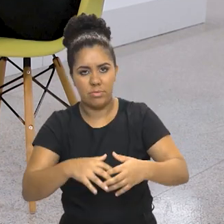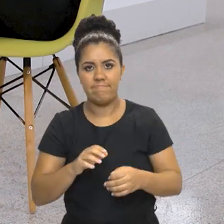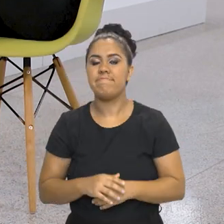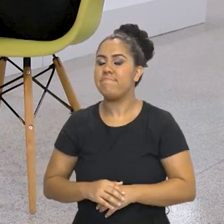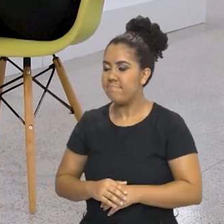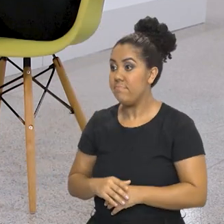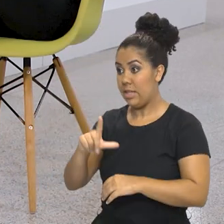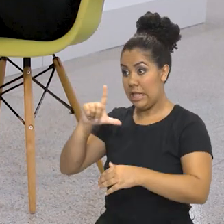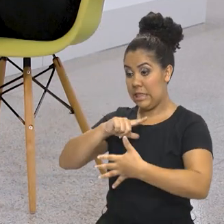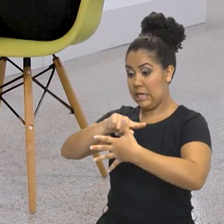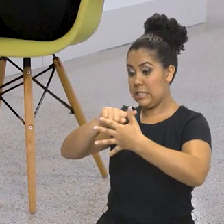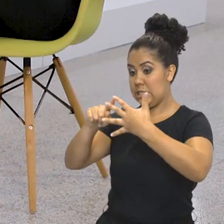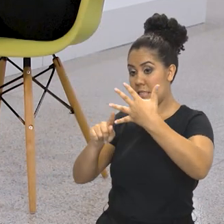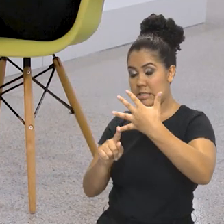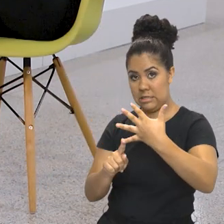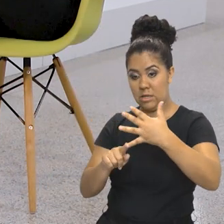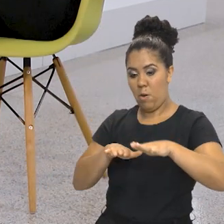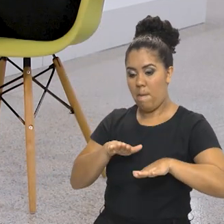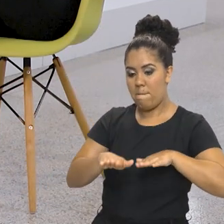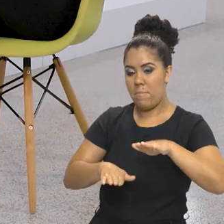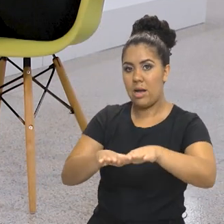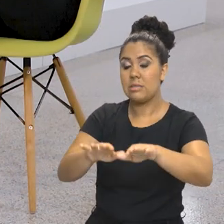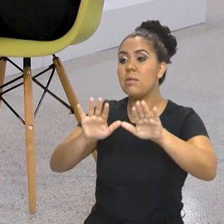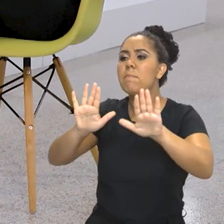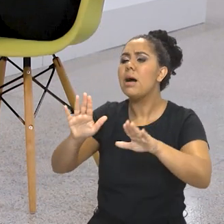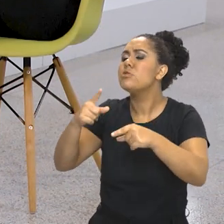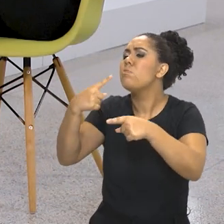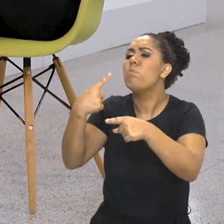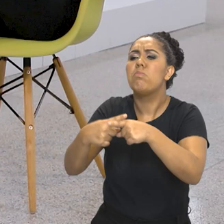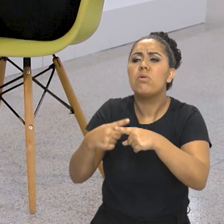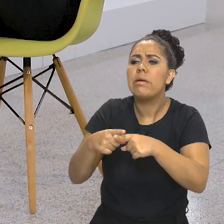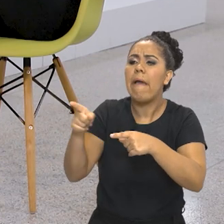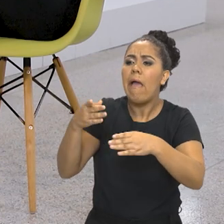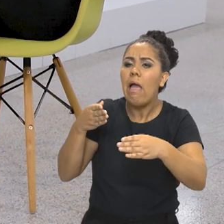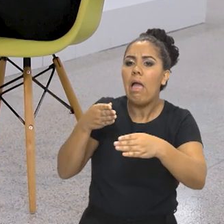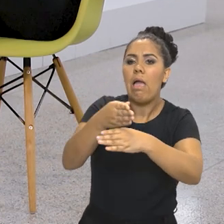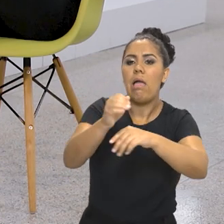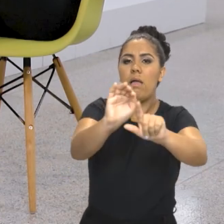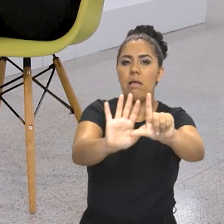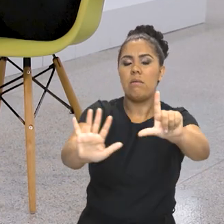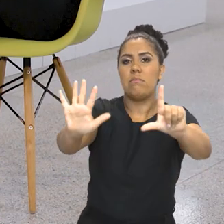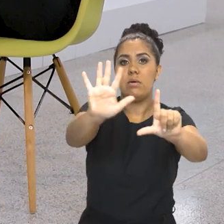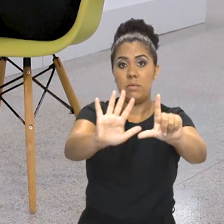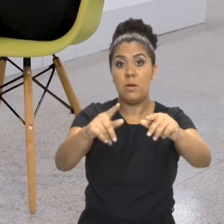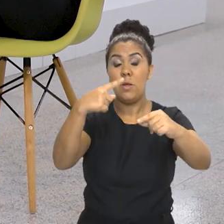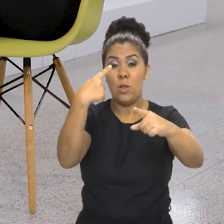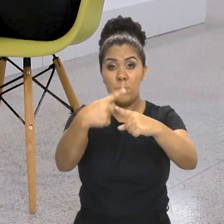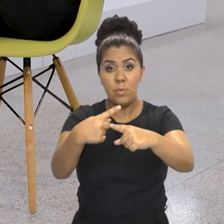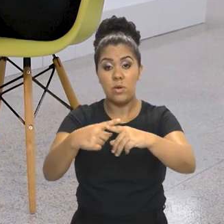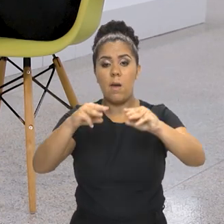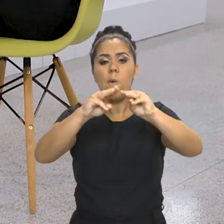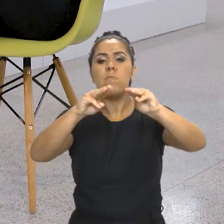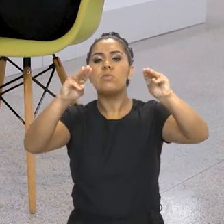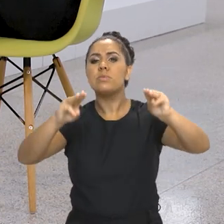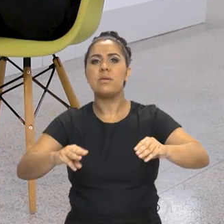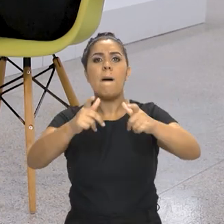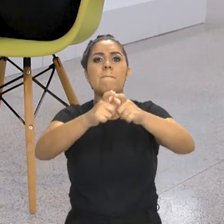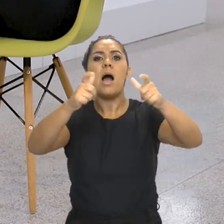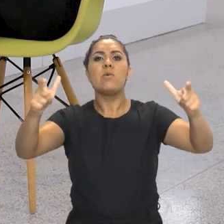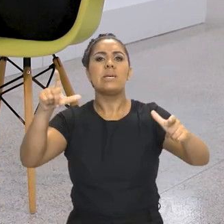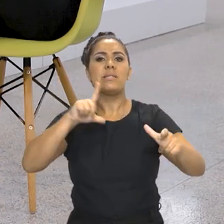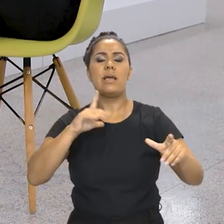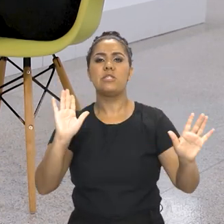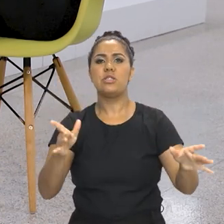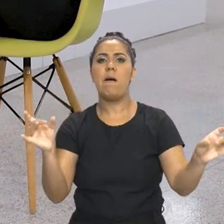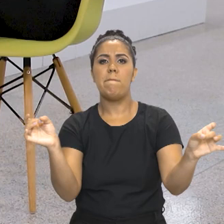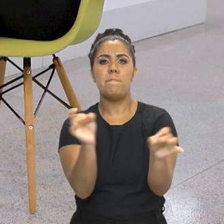passos, né, primeiro é importante saber o porquê entrar nessa plataforma. Porque os museus já têm, muitos deles, os seus